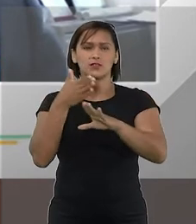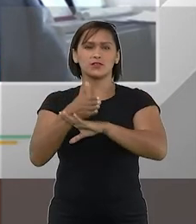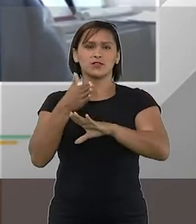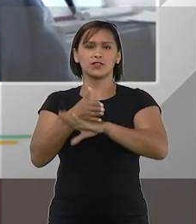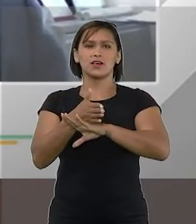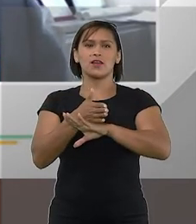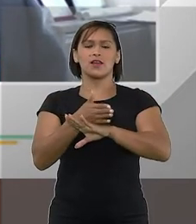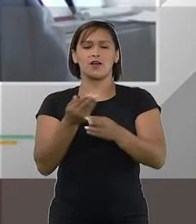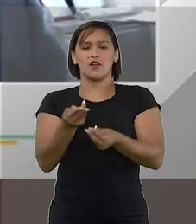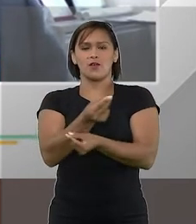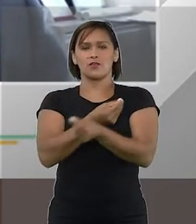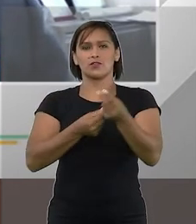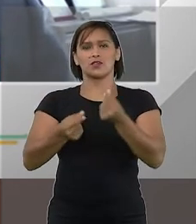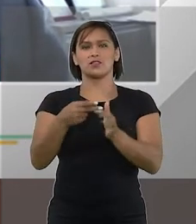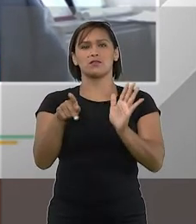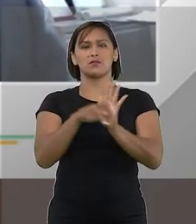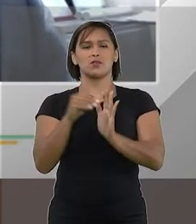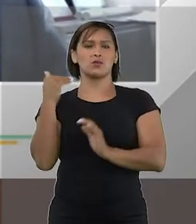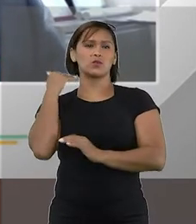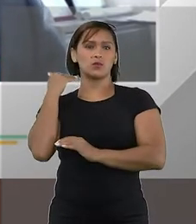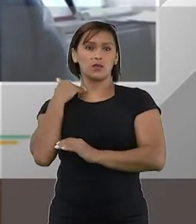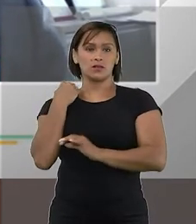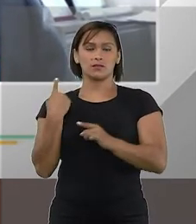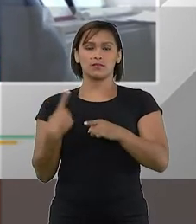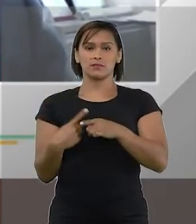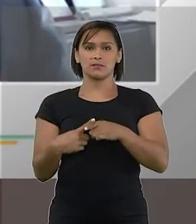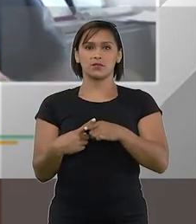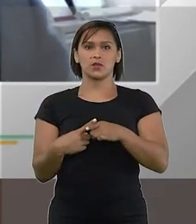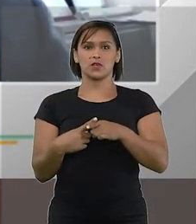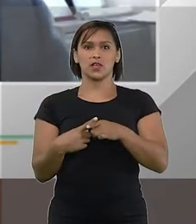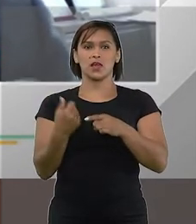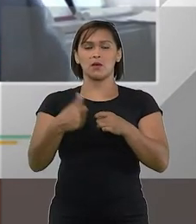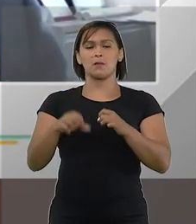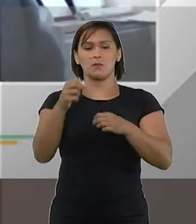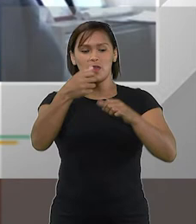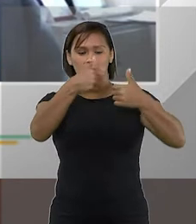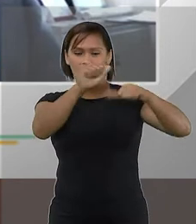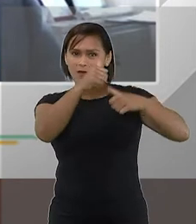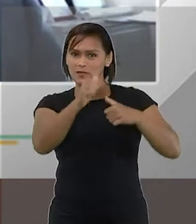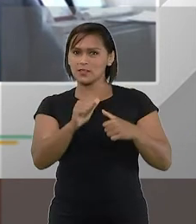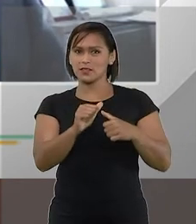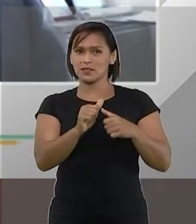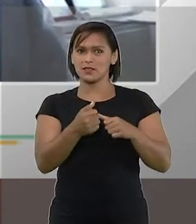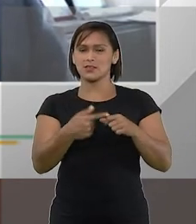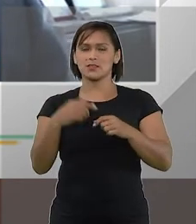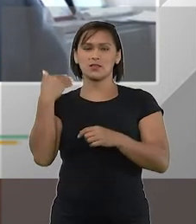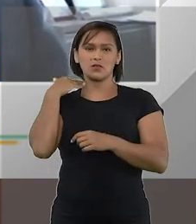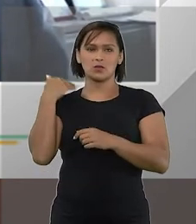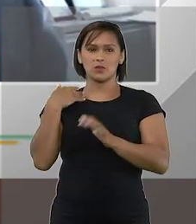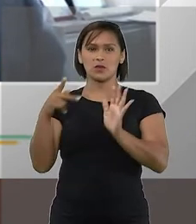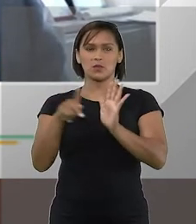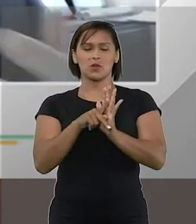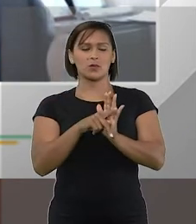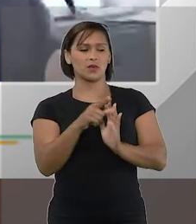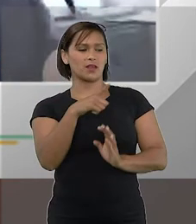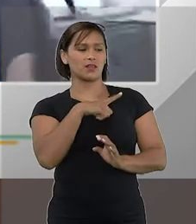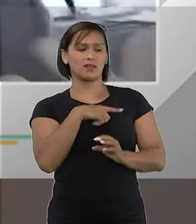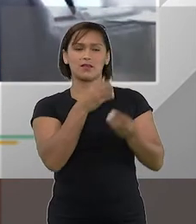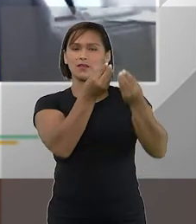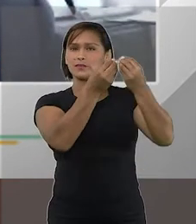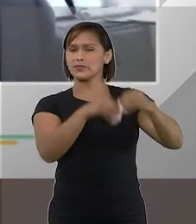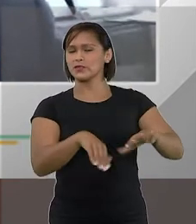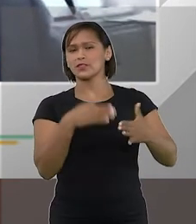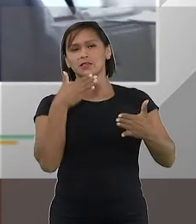acesso ao financiamento bancário, porque pelo rating de avaliação bancária, ela seria